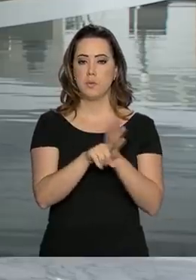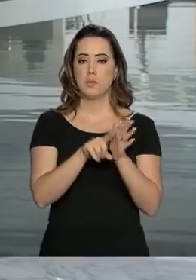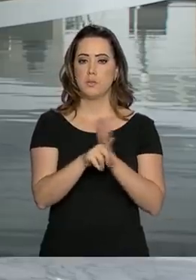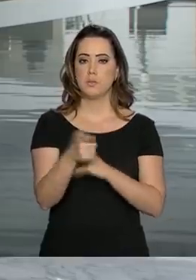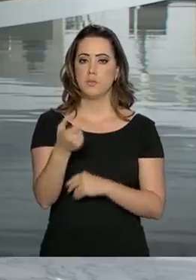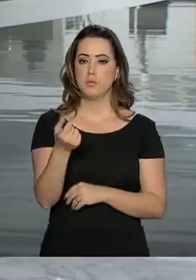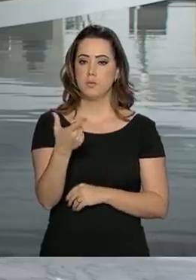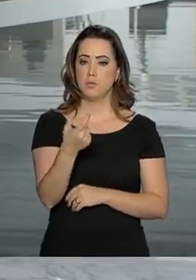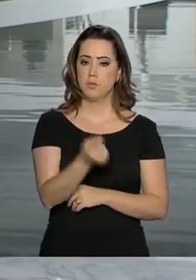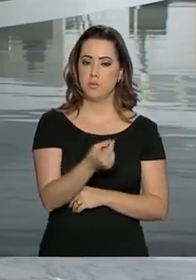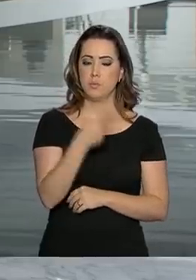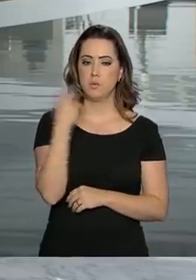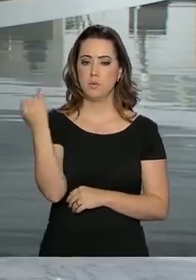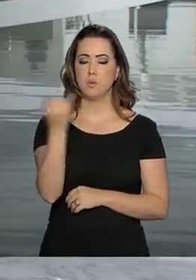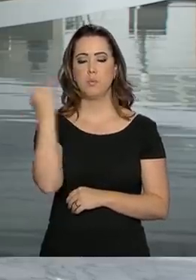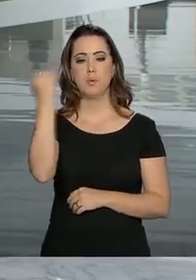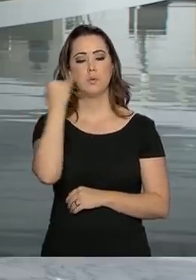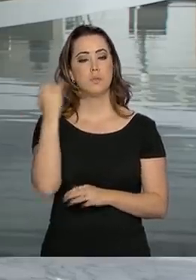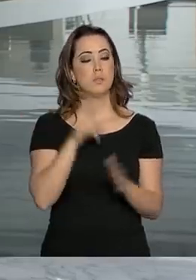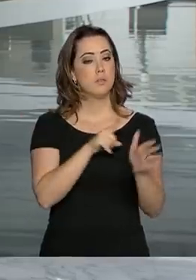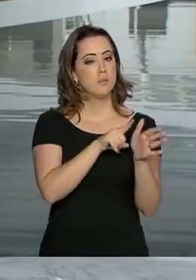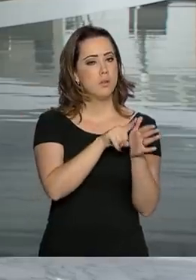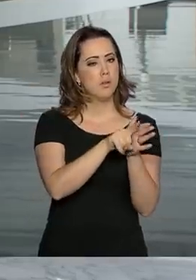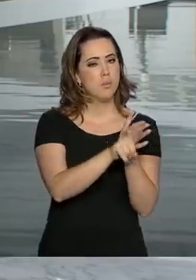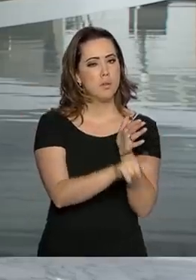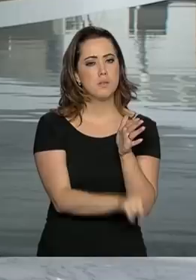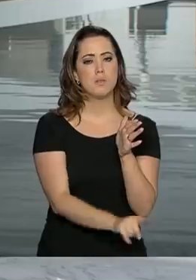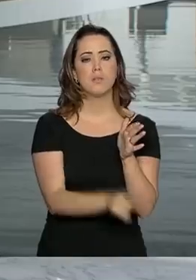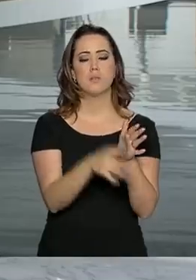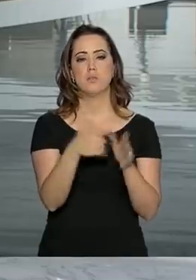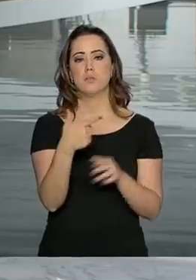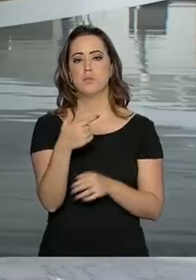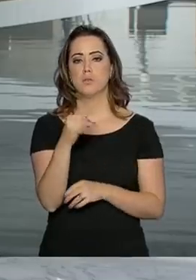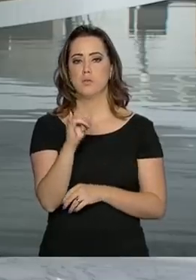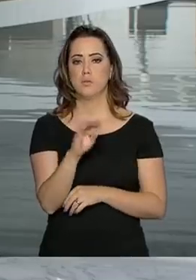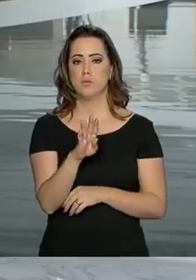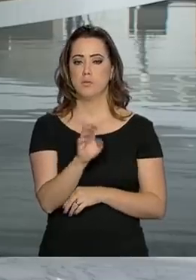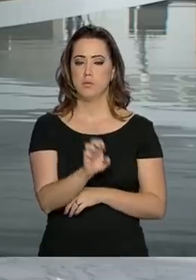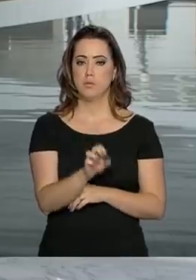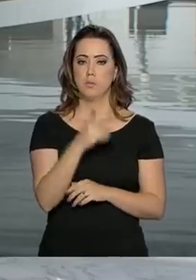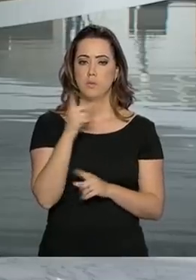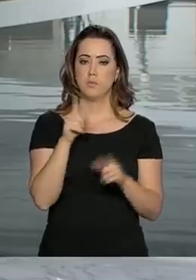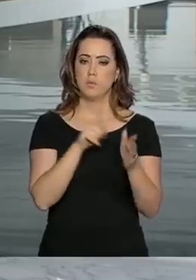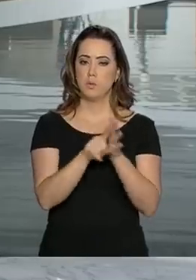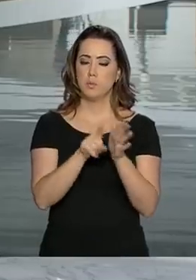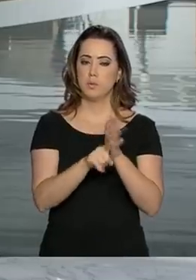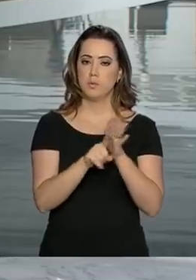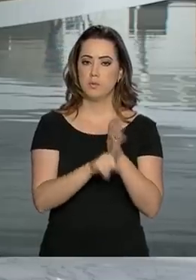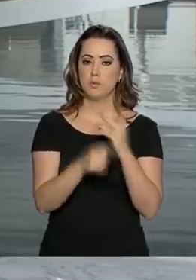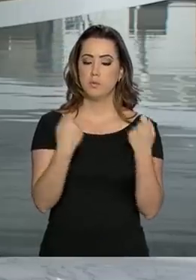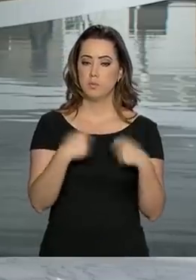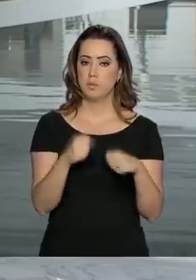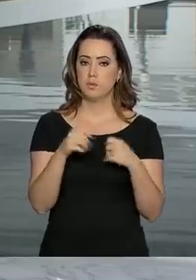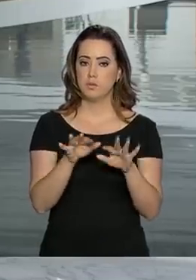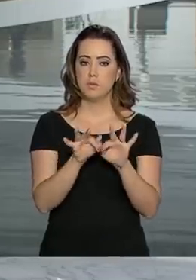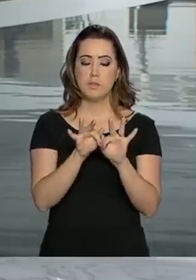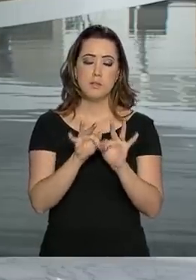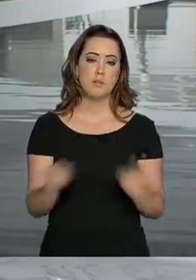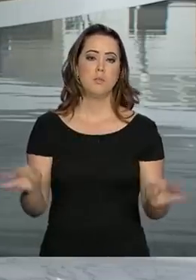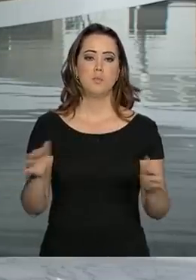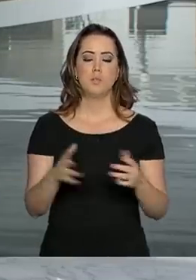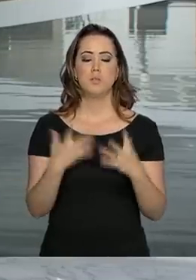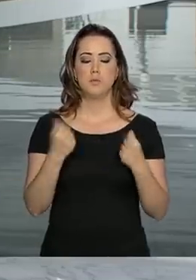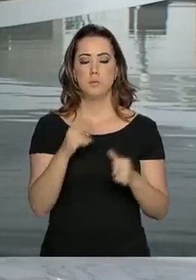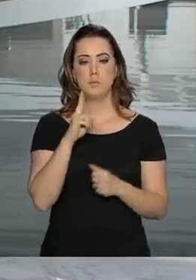destacou a importância desse levantamento feito pelo IBGE, mas disse que esse questionário, ele deve ser simplificado.